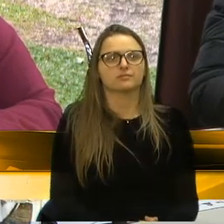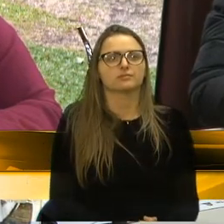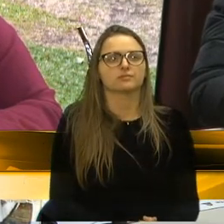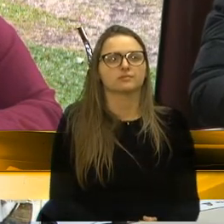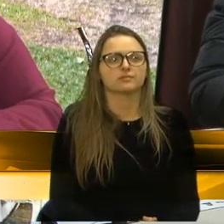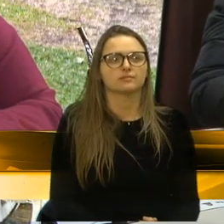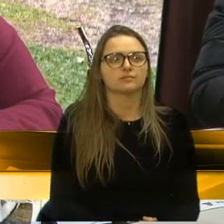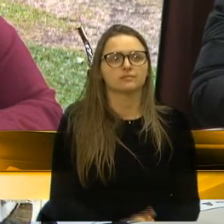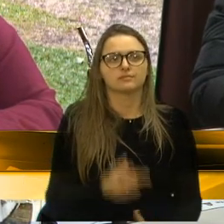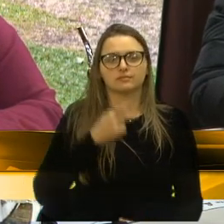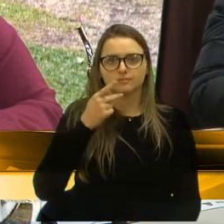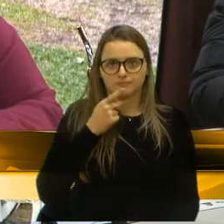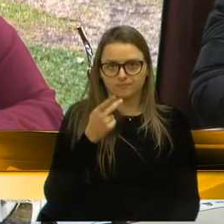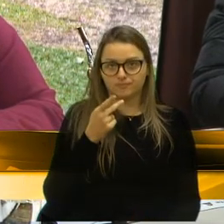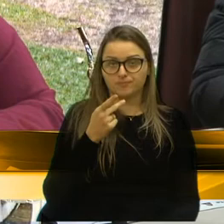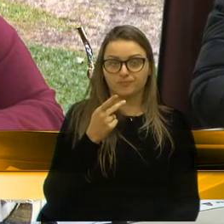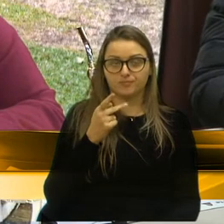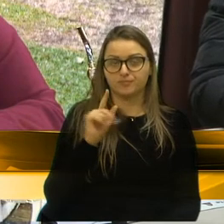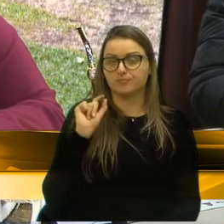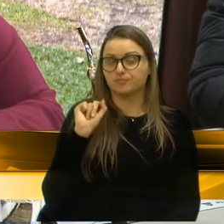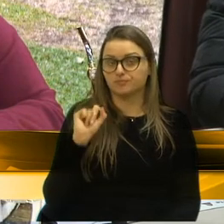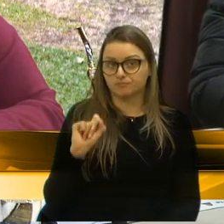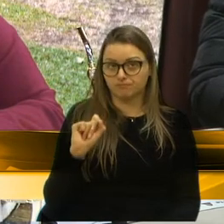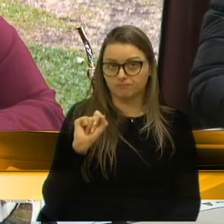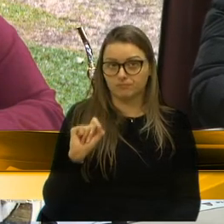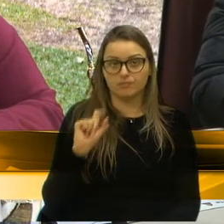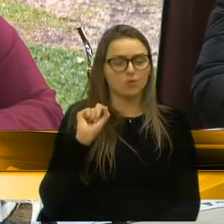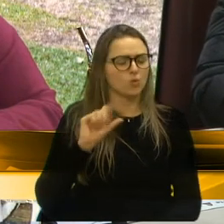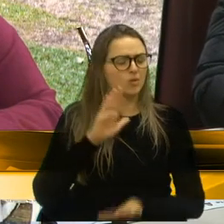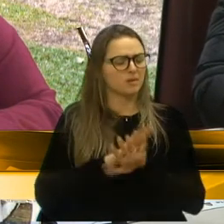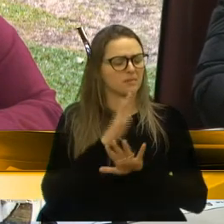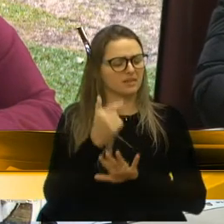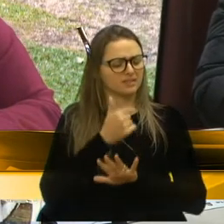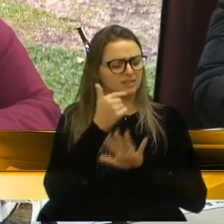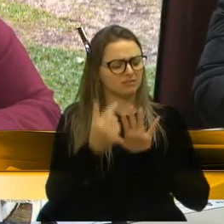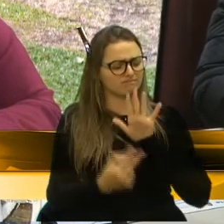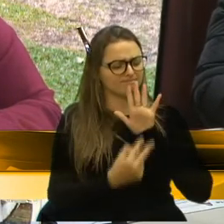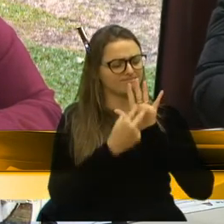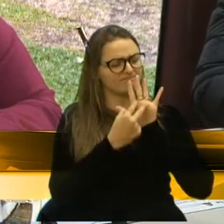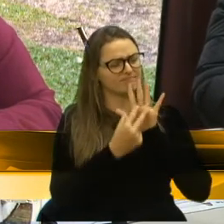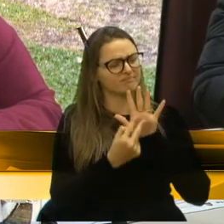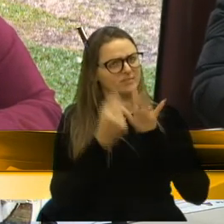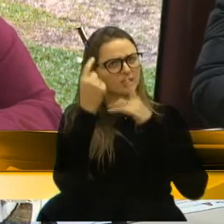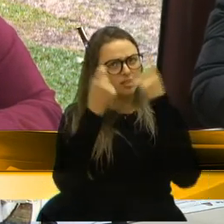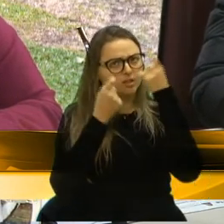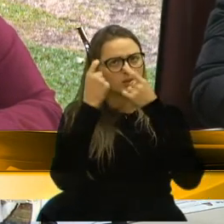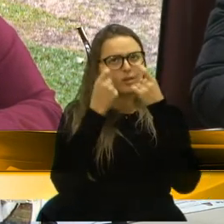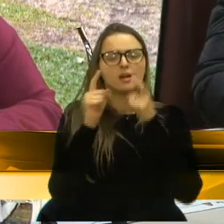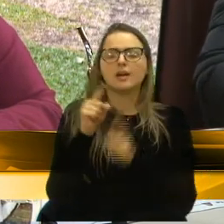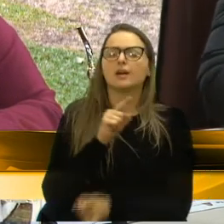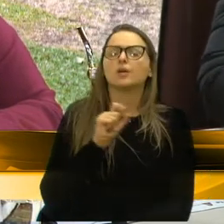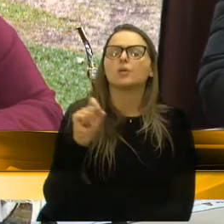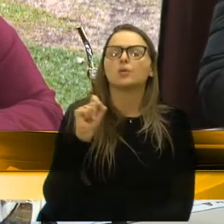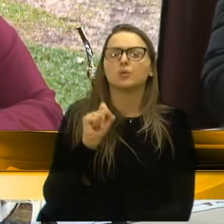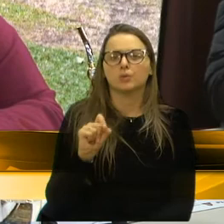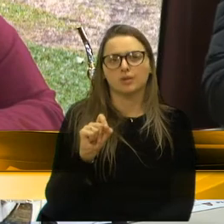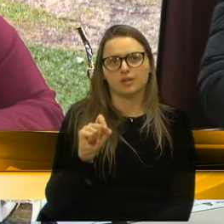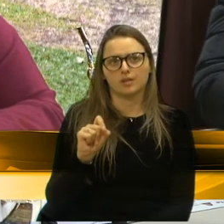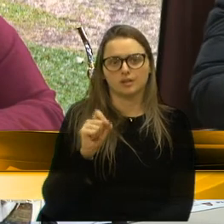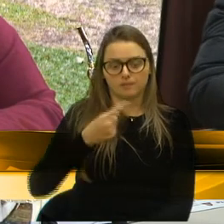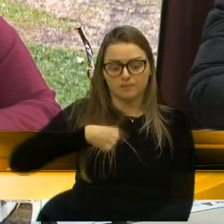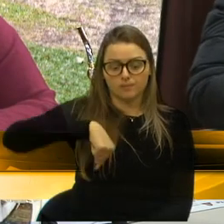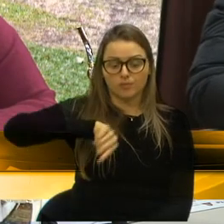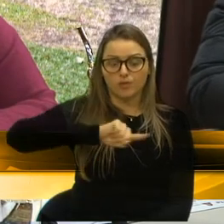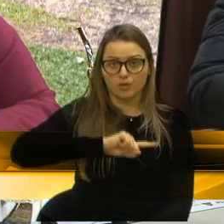E dizer que, realmente, o que mais me chama a atenção é que, muitas vezes, nós